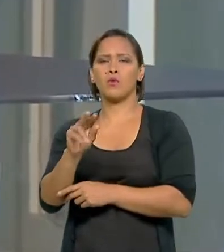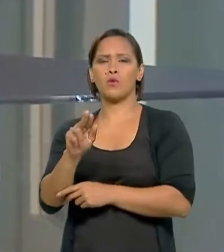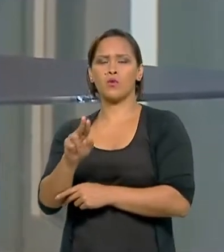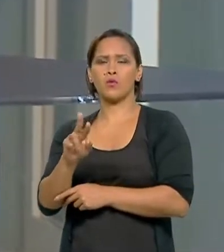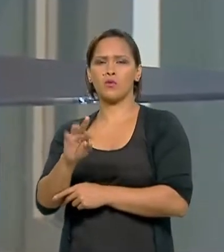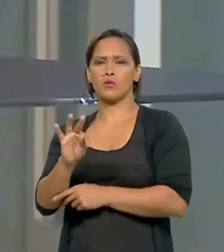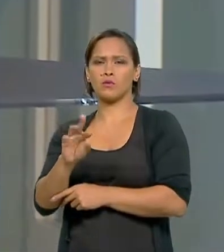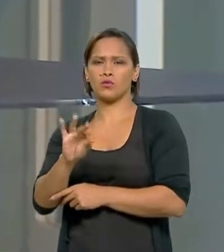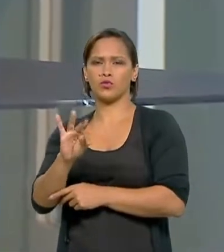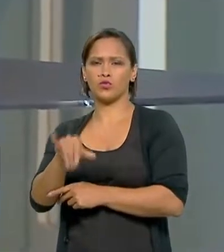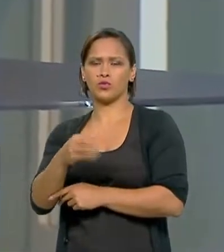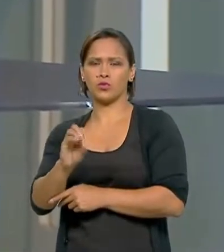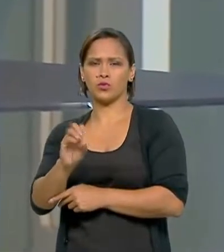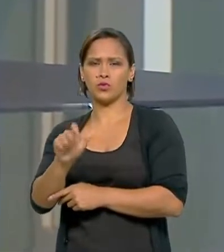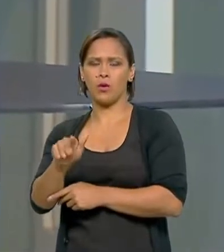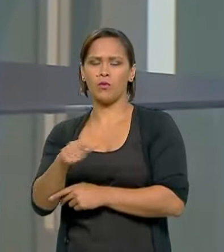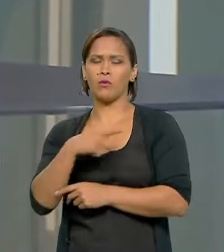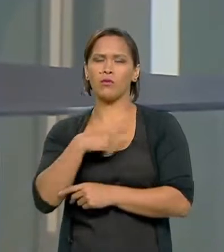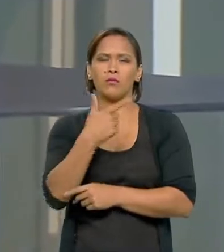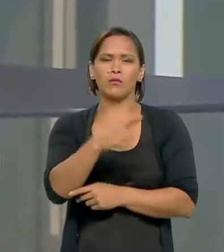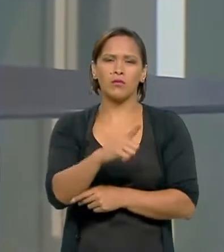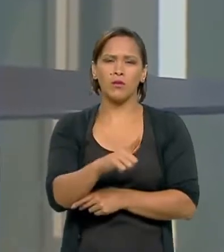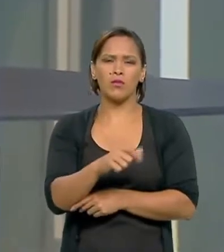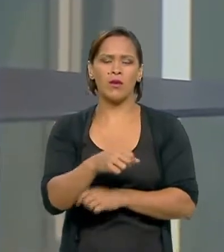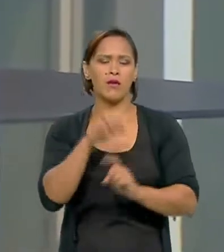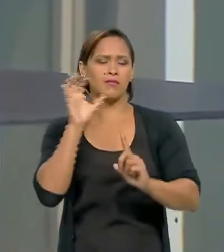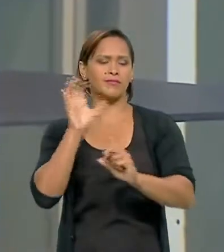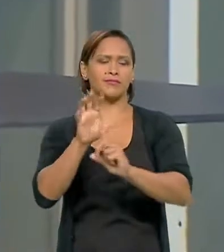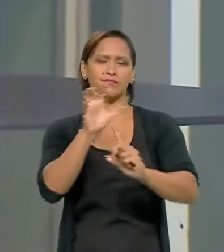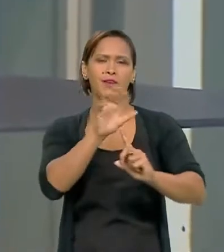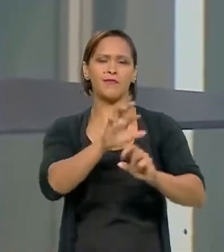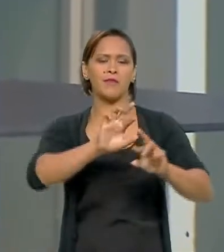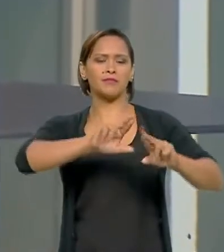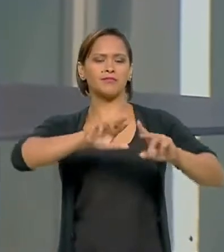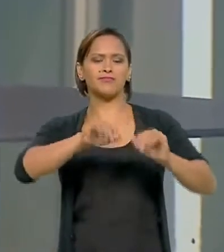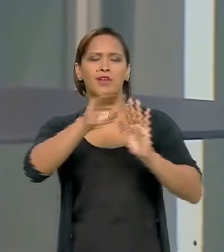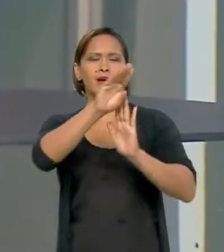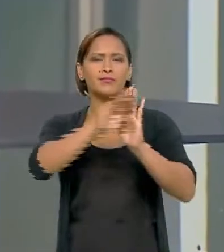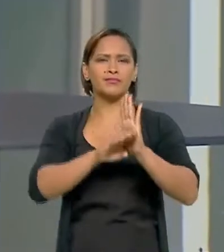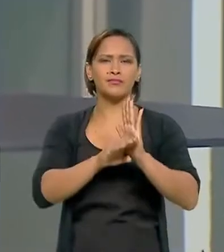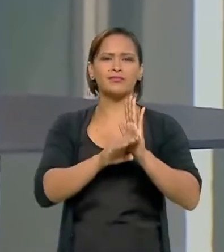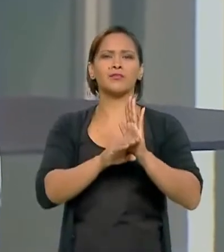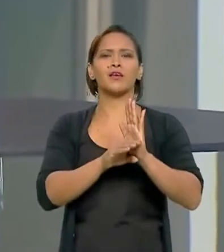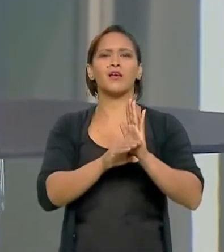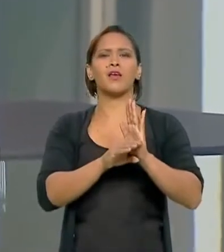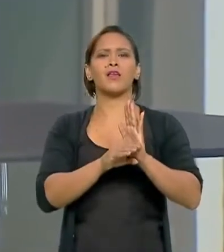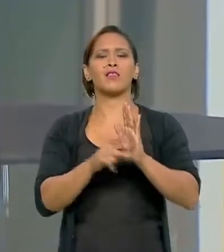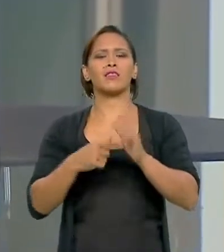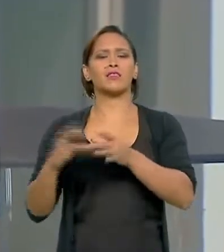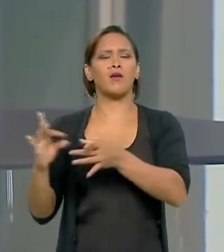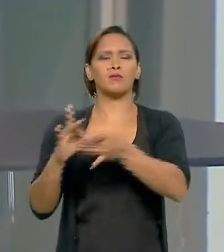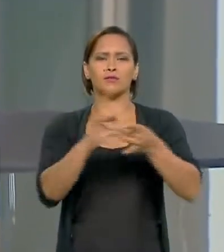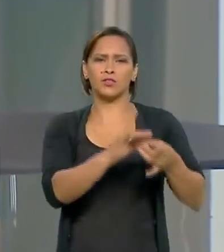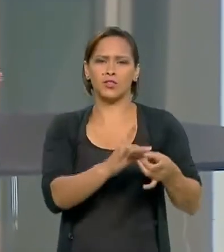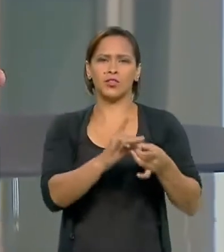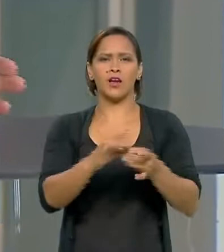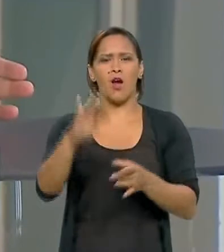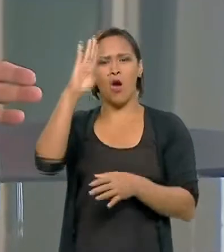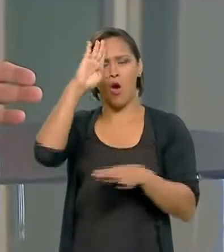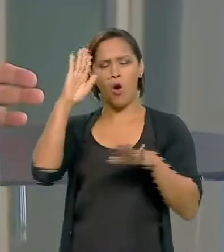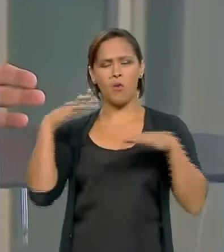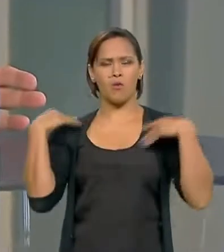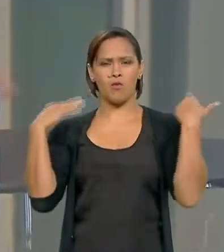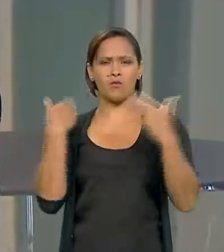aí não houve nenhum reflexo na integridade, na união das forças e